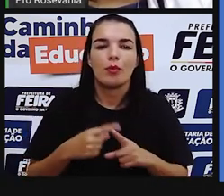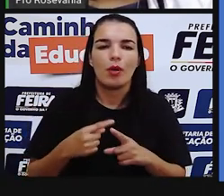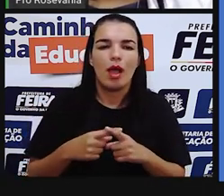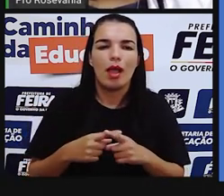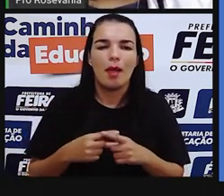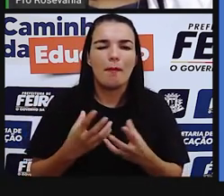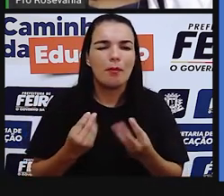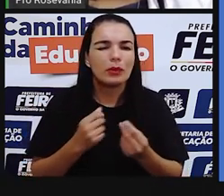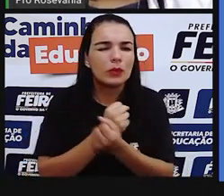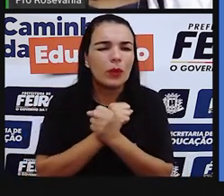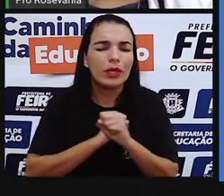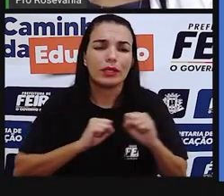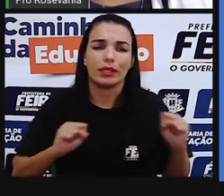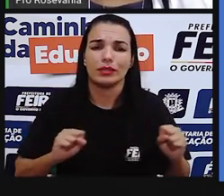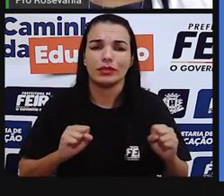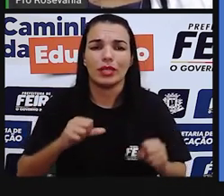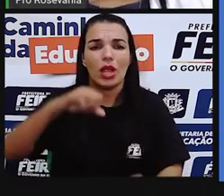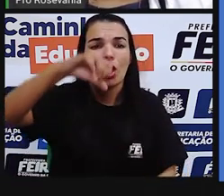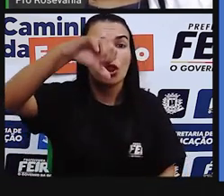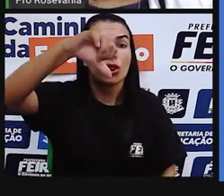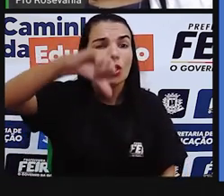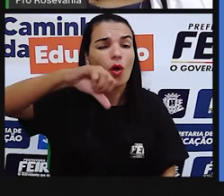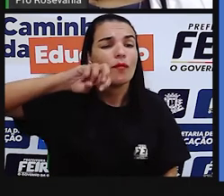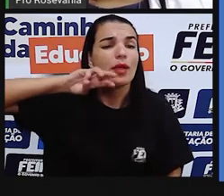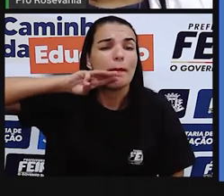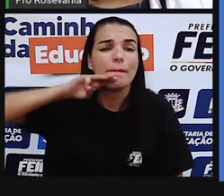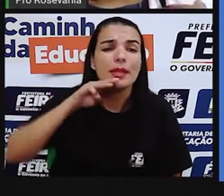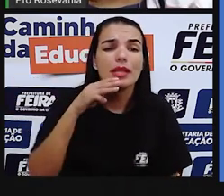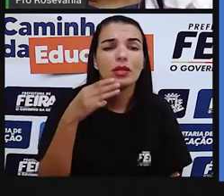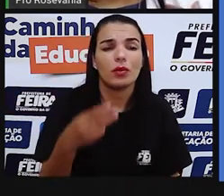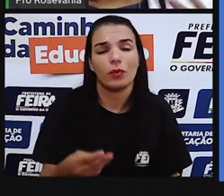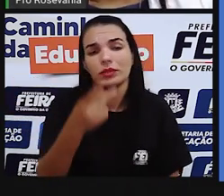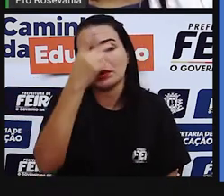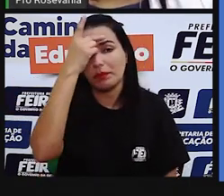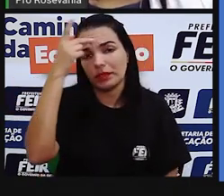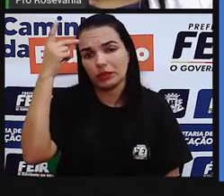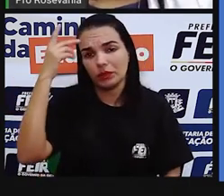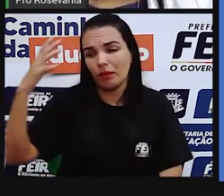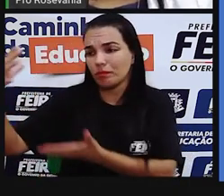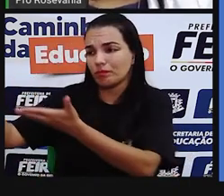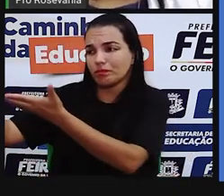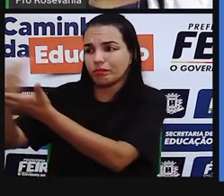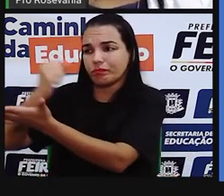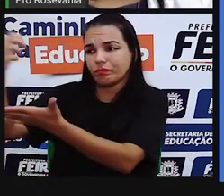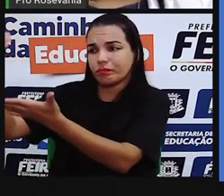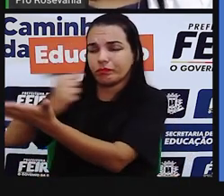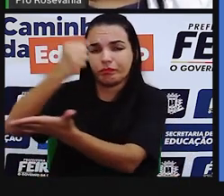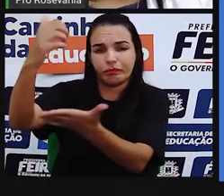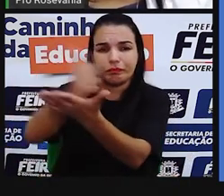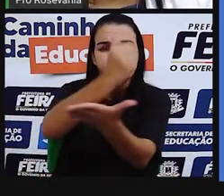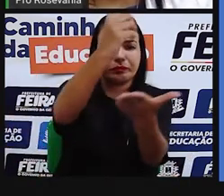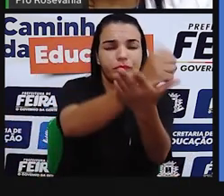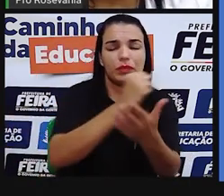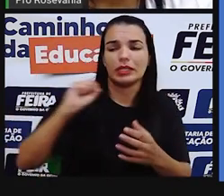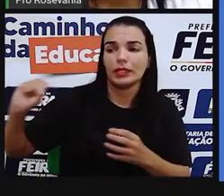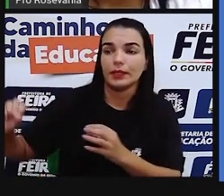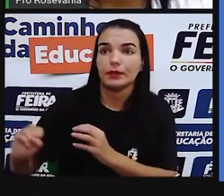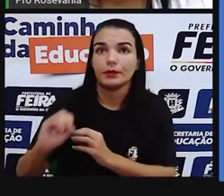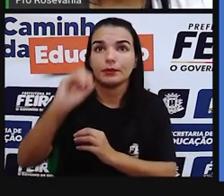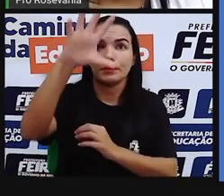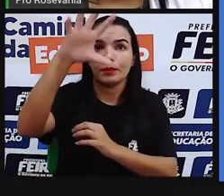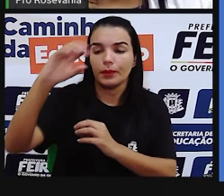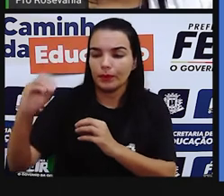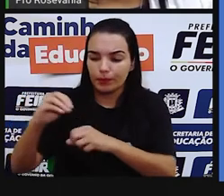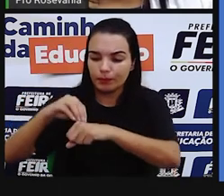a história do Giscos. É muito bem a história do Giscos. encontrar nas